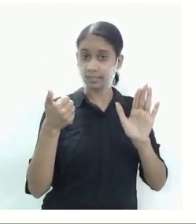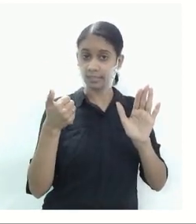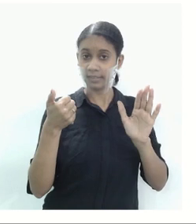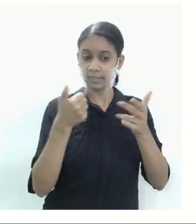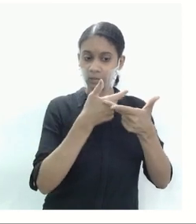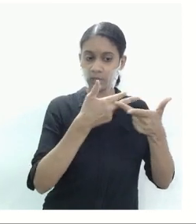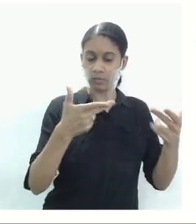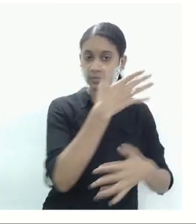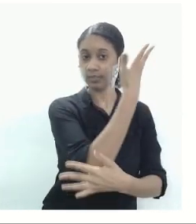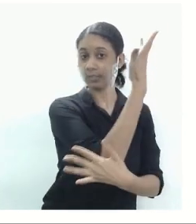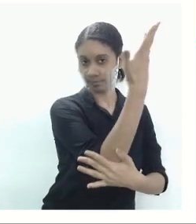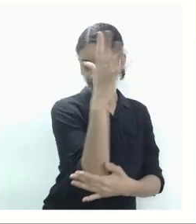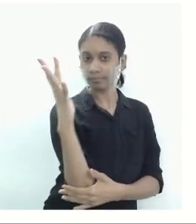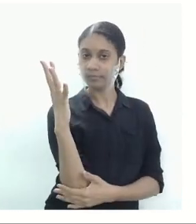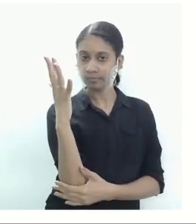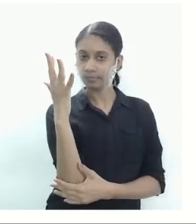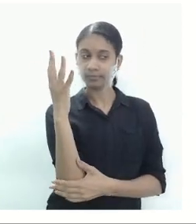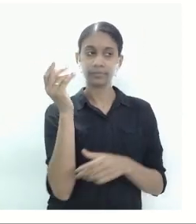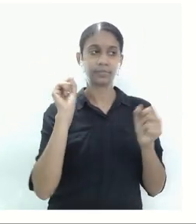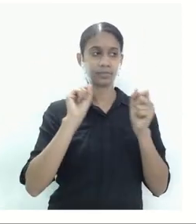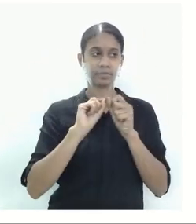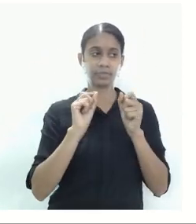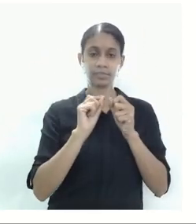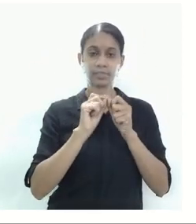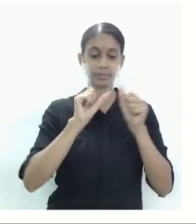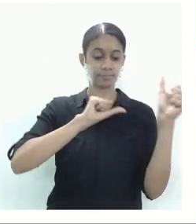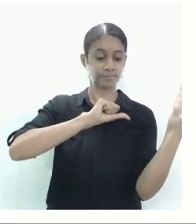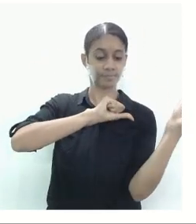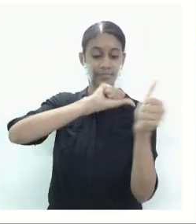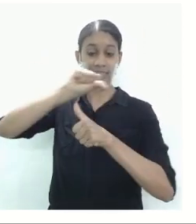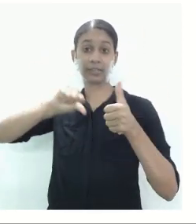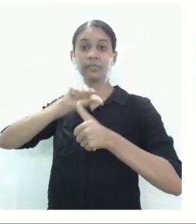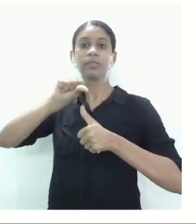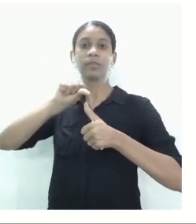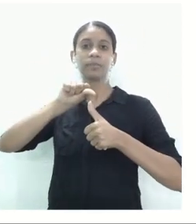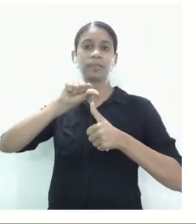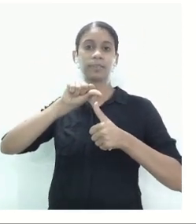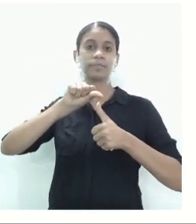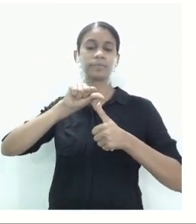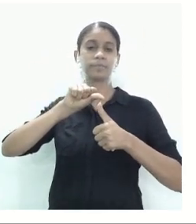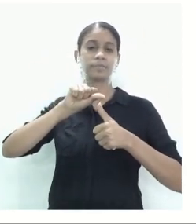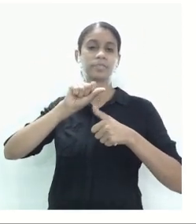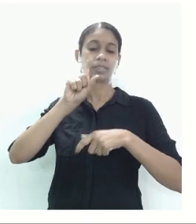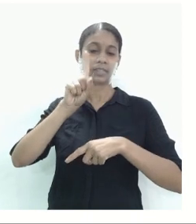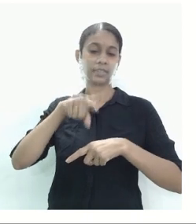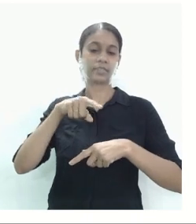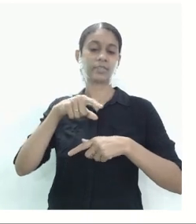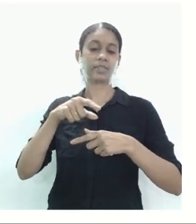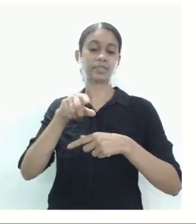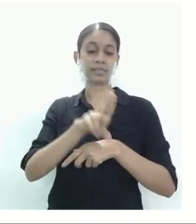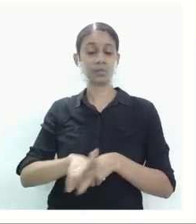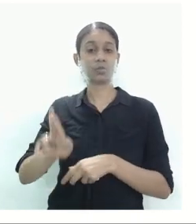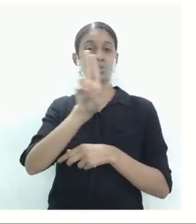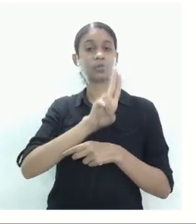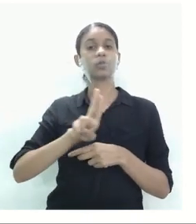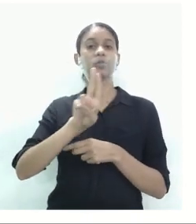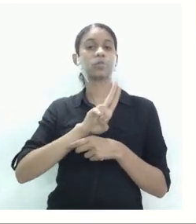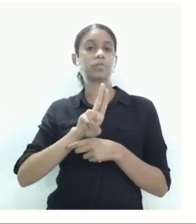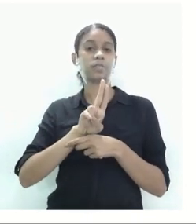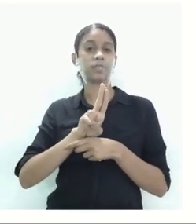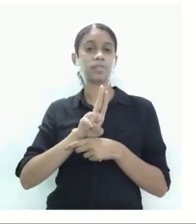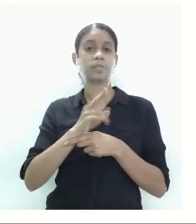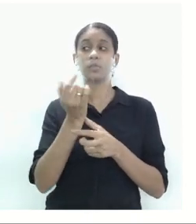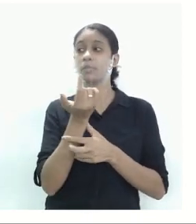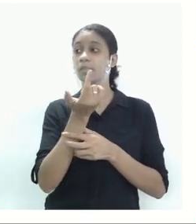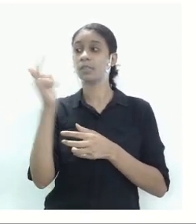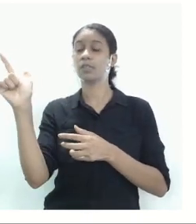natureza e vai transformar essa matéria-prima que servirá de subsídio para outras